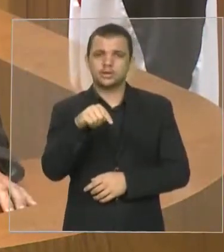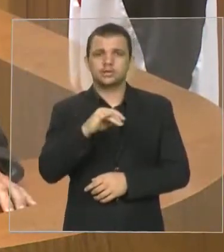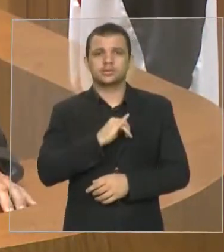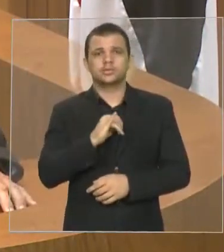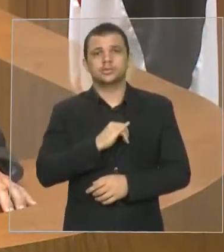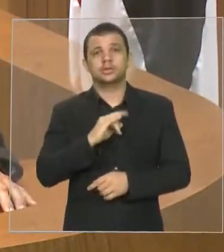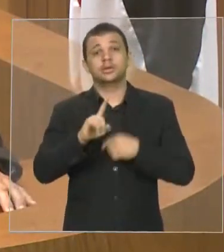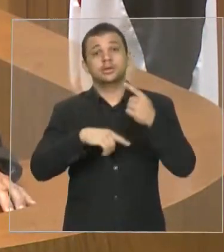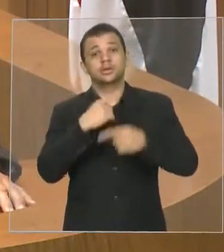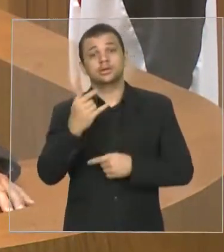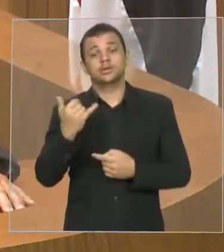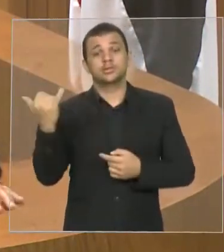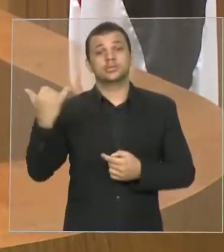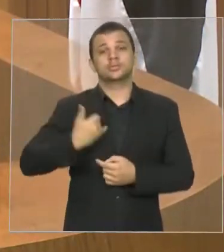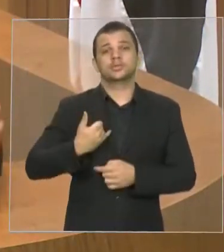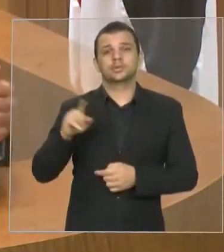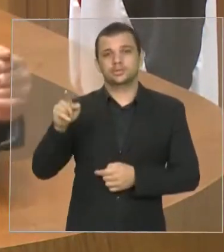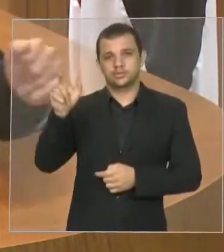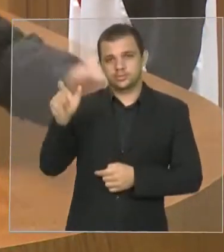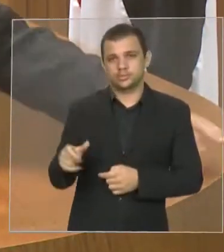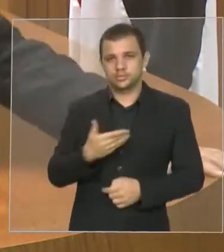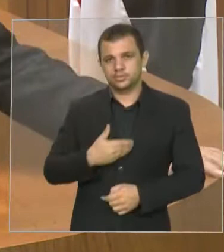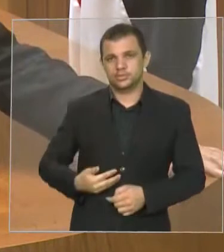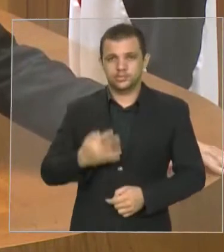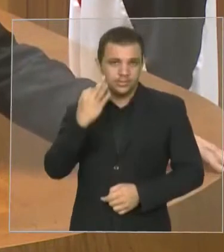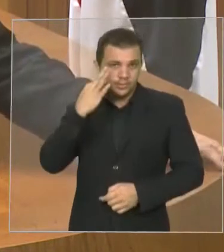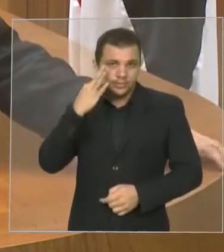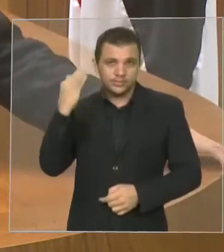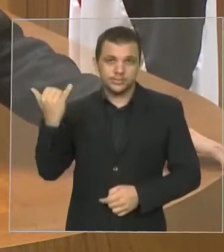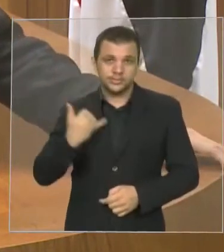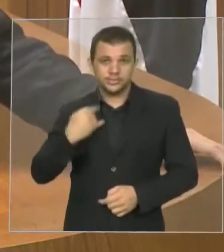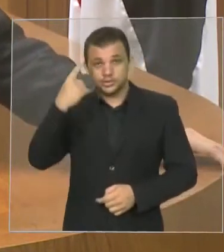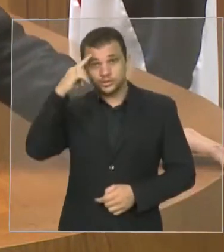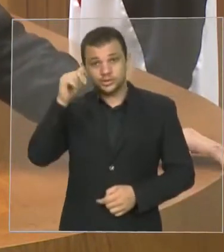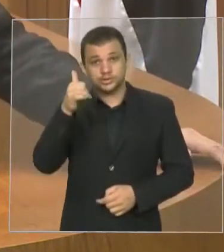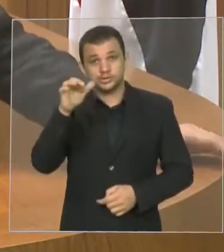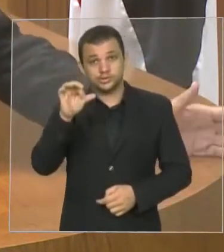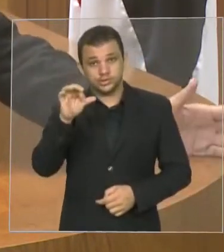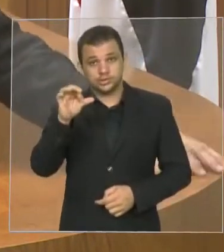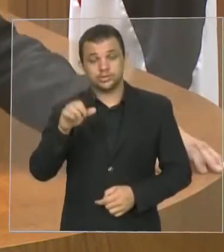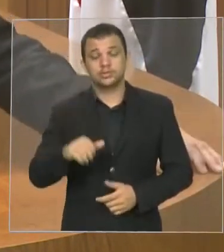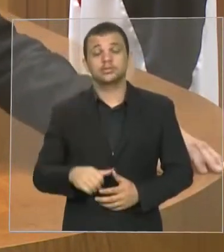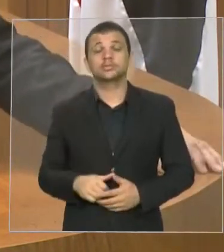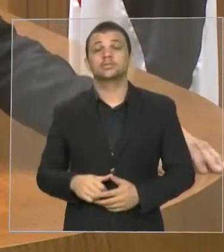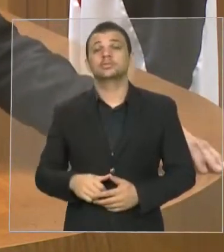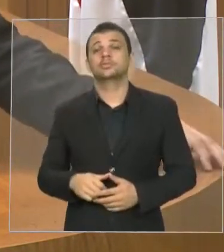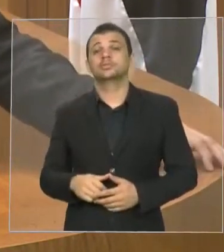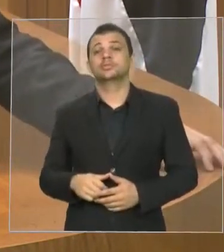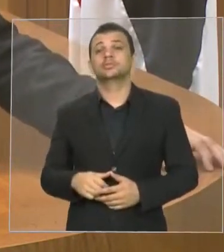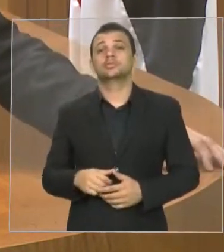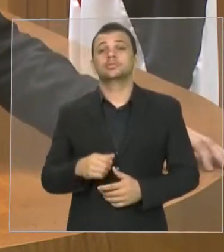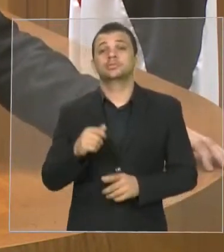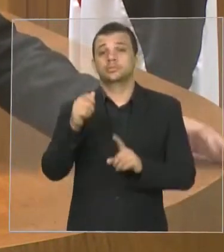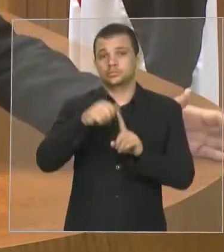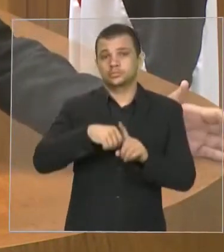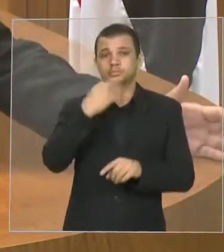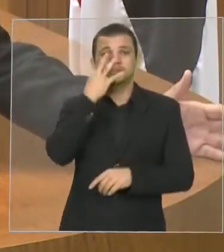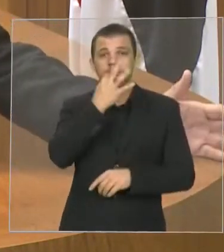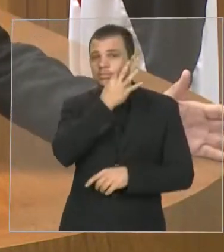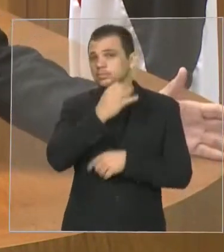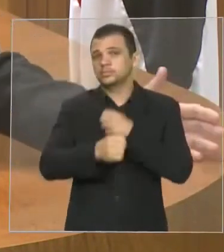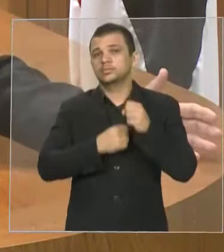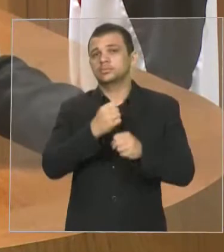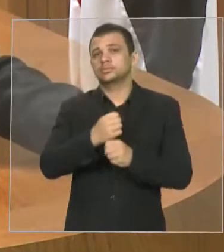pelo governador Flávio Dino, no dia 19 de 2017, agora, neste mês, foi